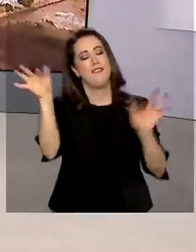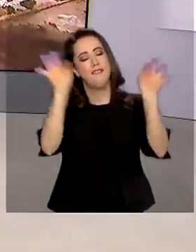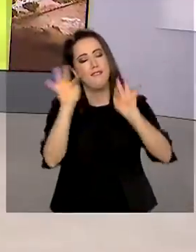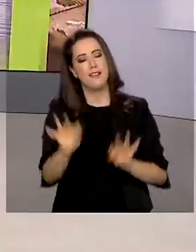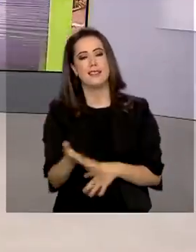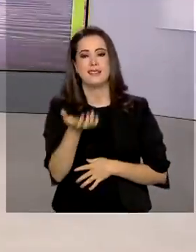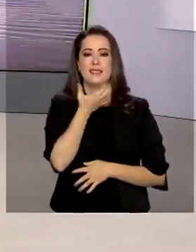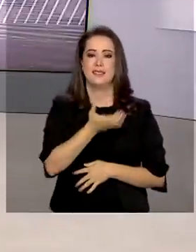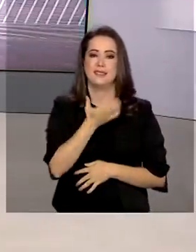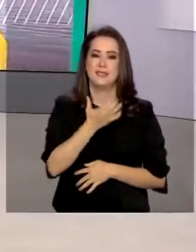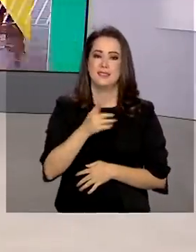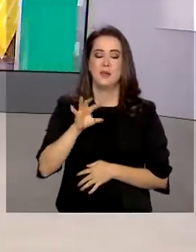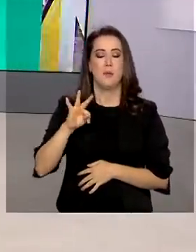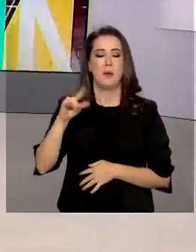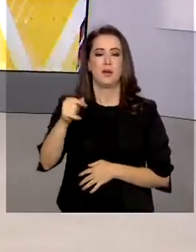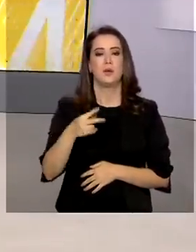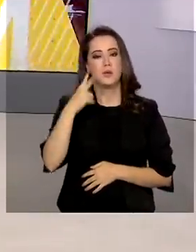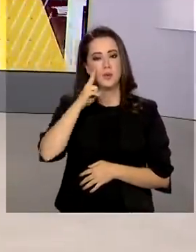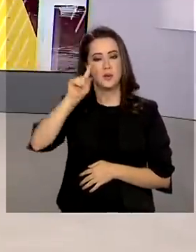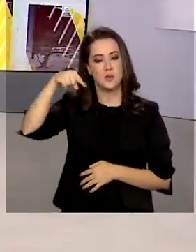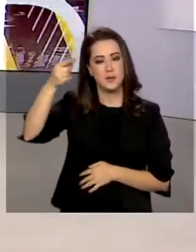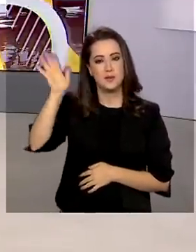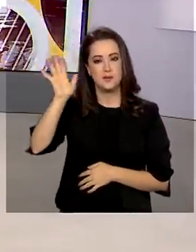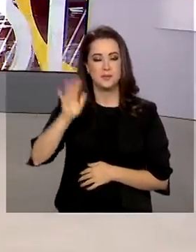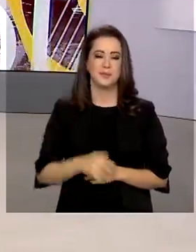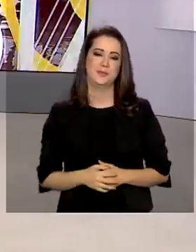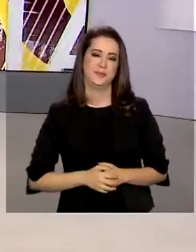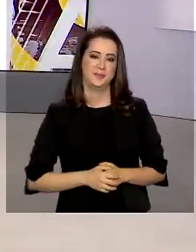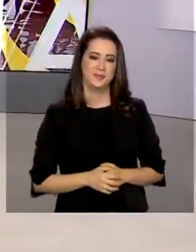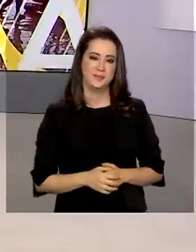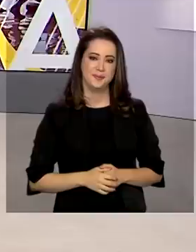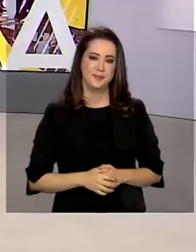e um Feliz Natal para todos. Nos vemos amanhã. Tchau!